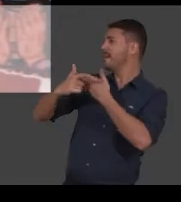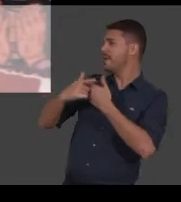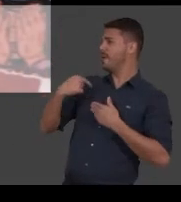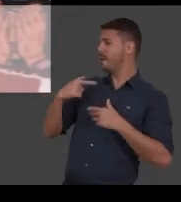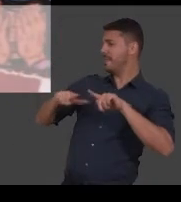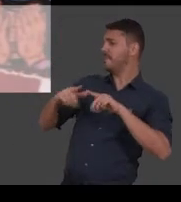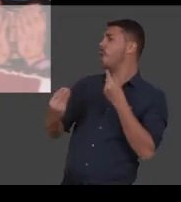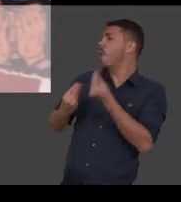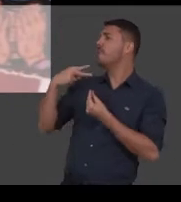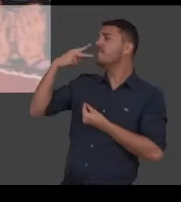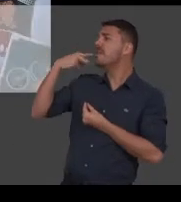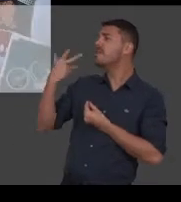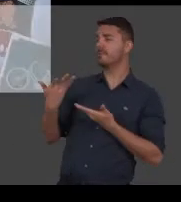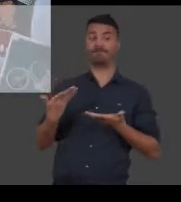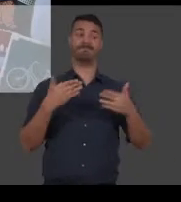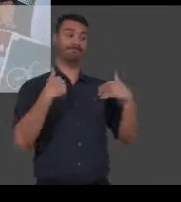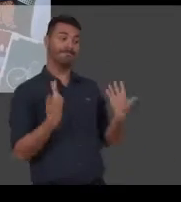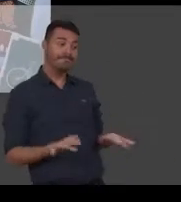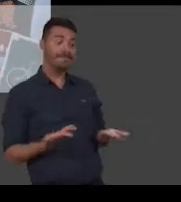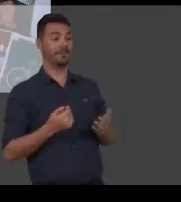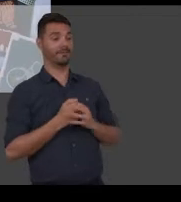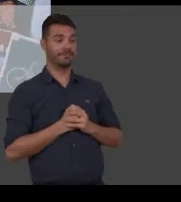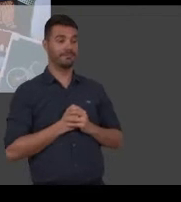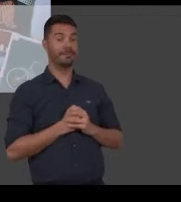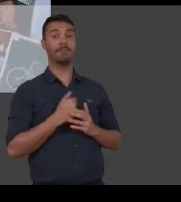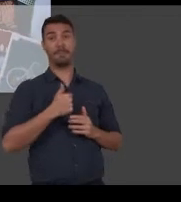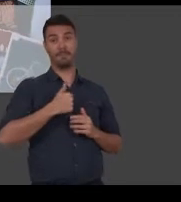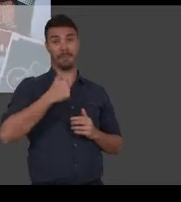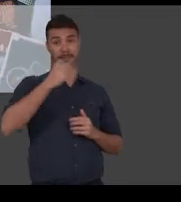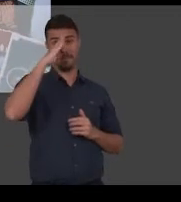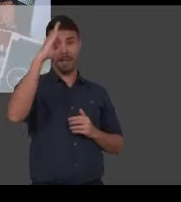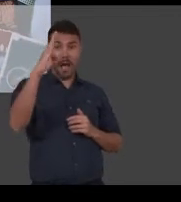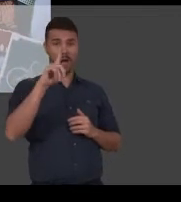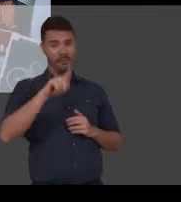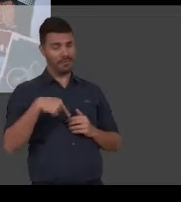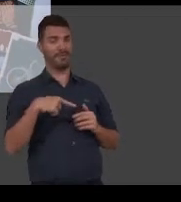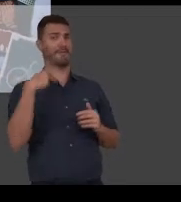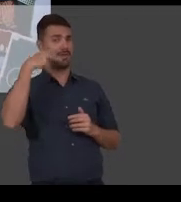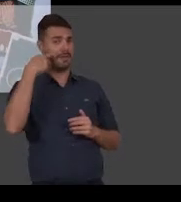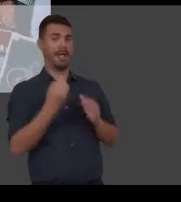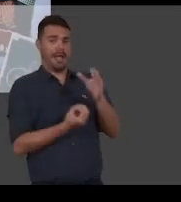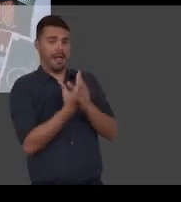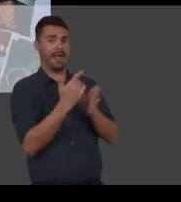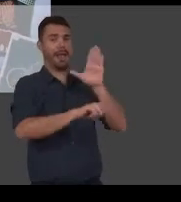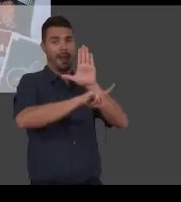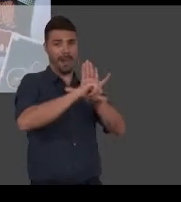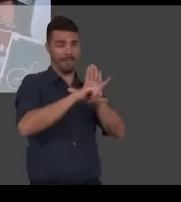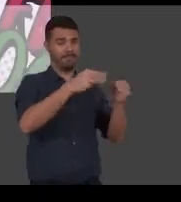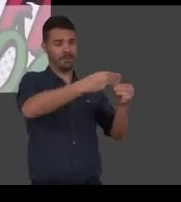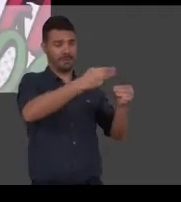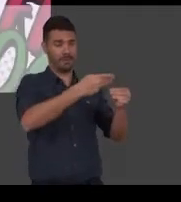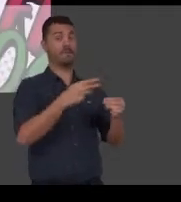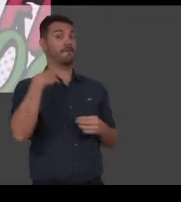exercer se for eleito vereador? Então, Samuel, uma das primeiras funções do vereador é legislar para o seu